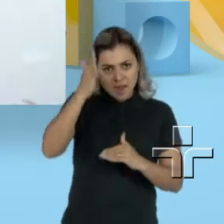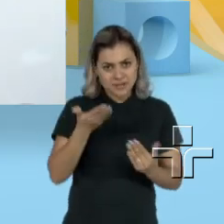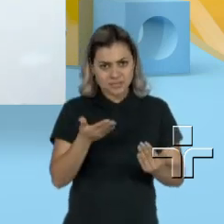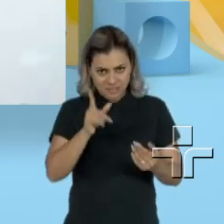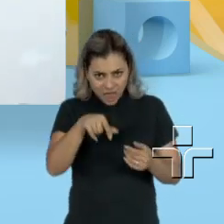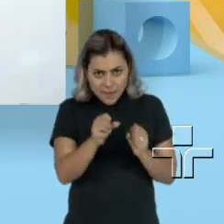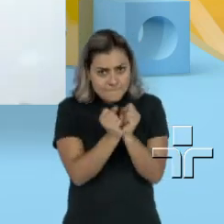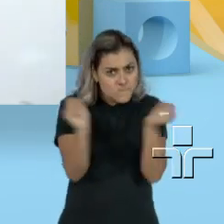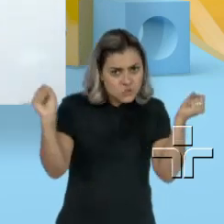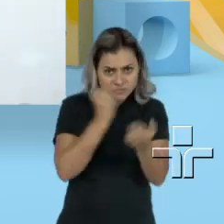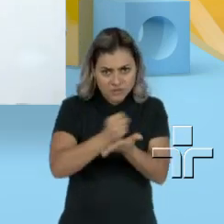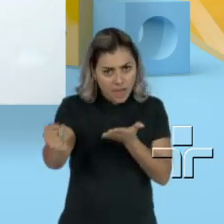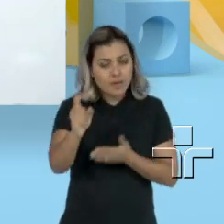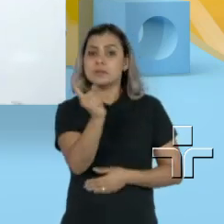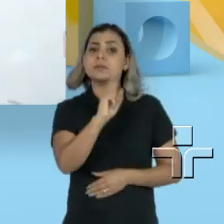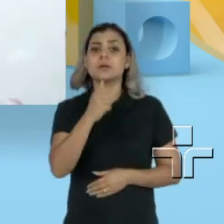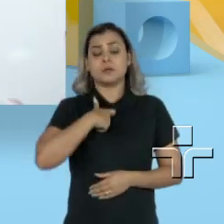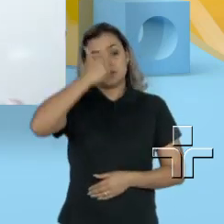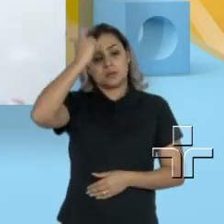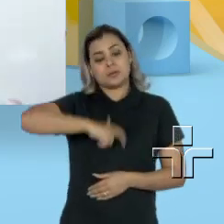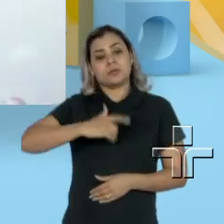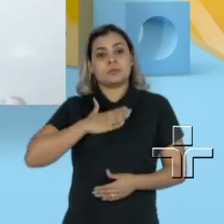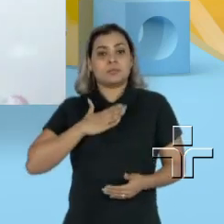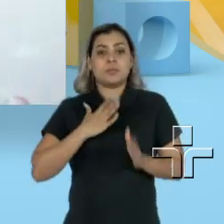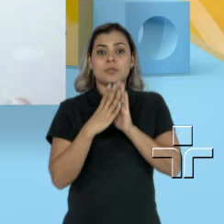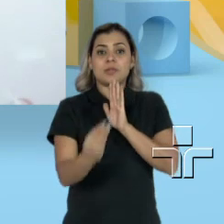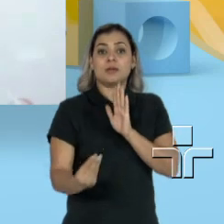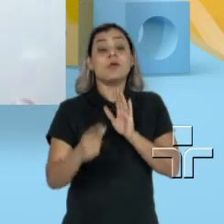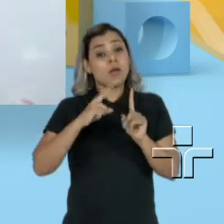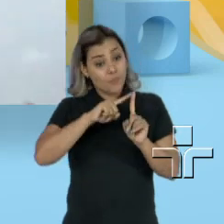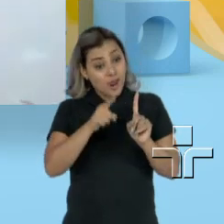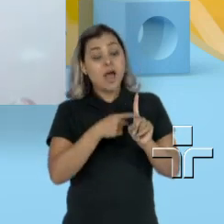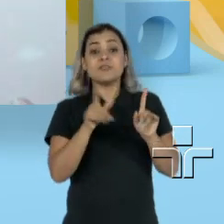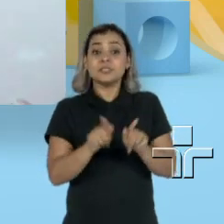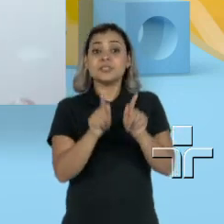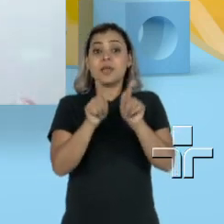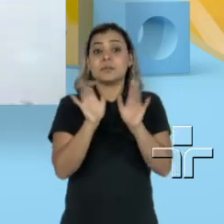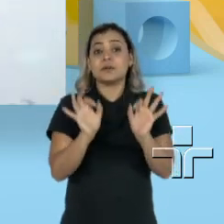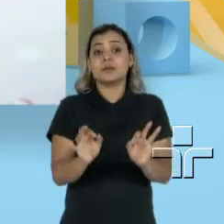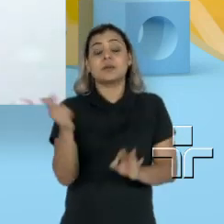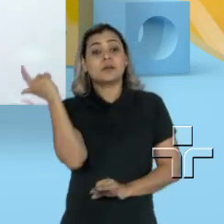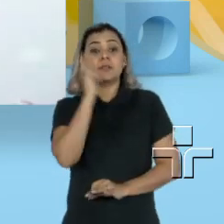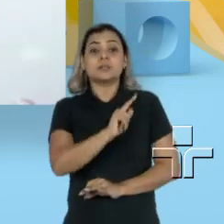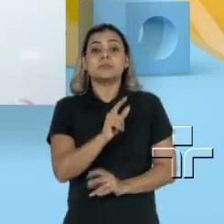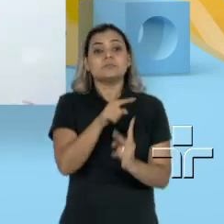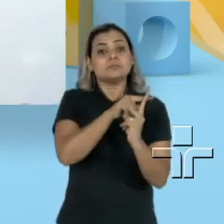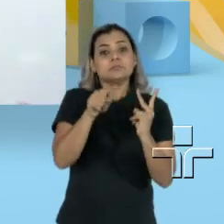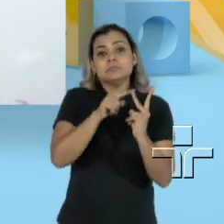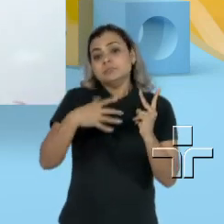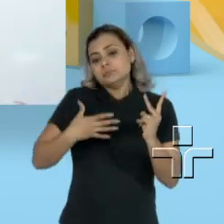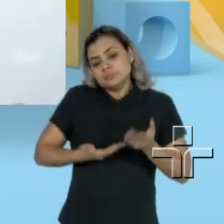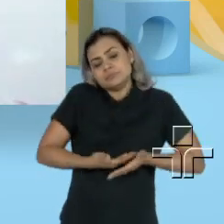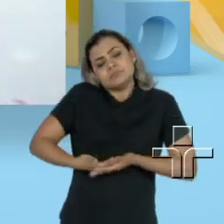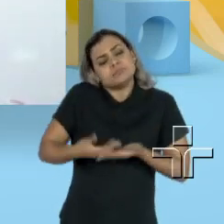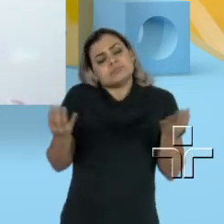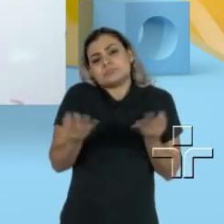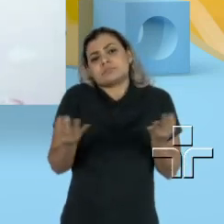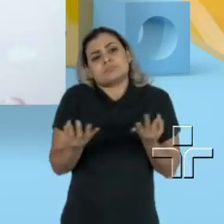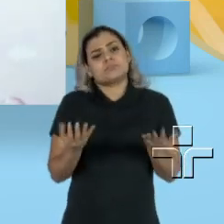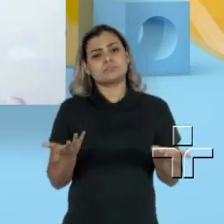isso é uma coisa impossível. Veja o meu exemplo. Eu fiquei grávida e fiquei grávida de gêmeos. De duas crianças perfeitas que vieram